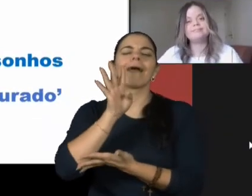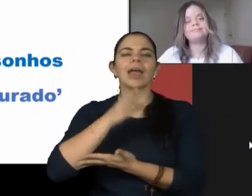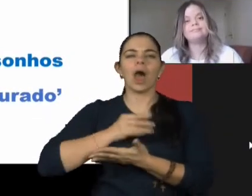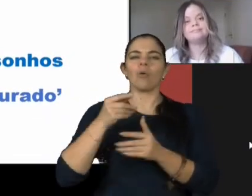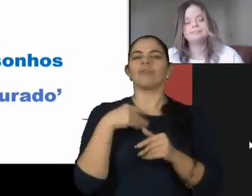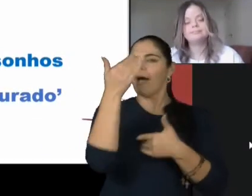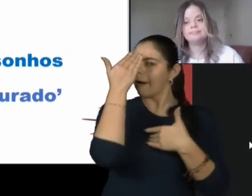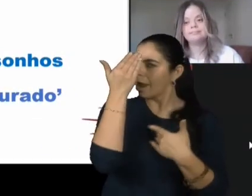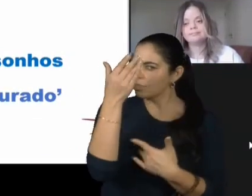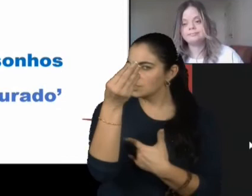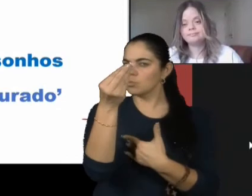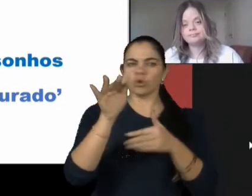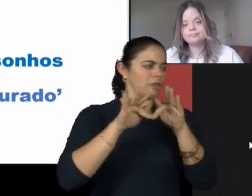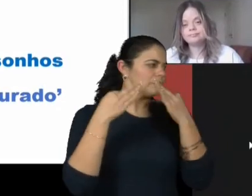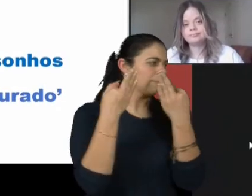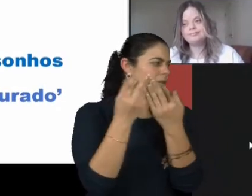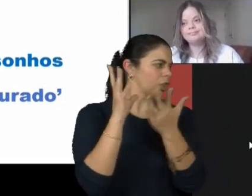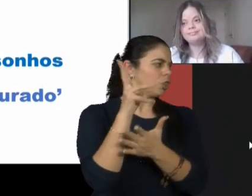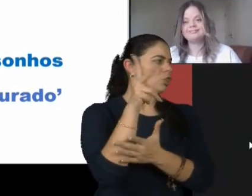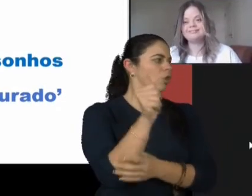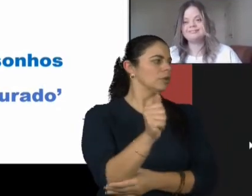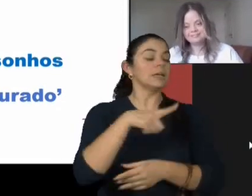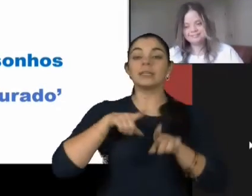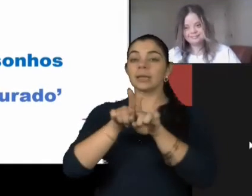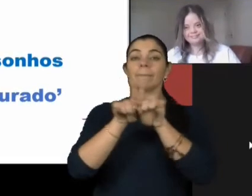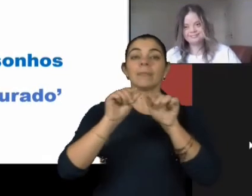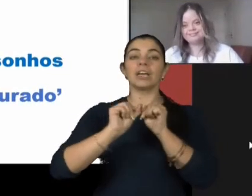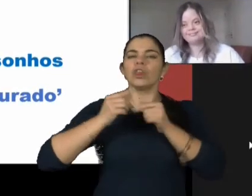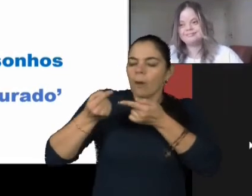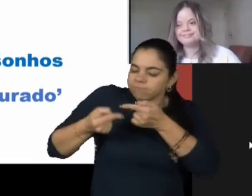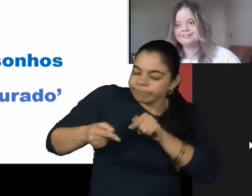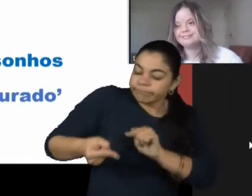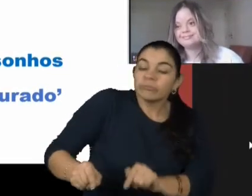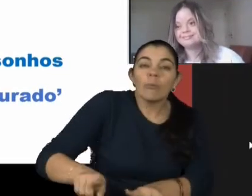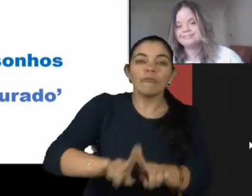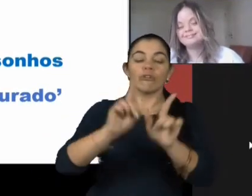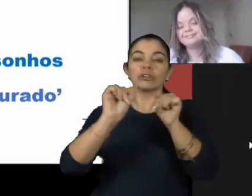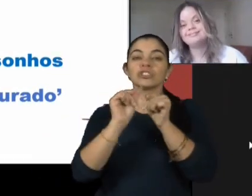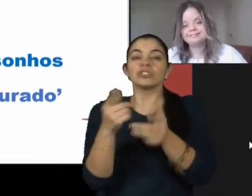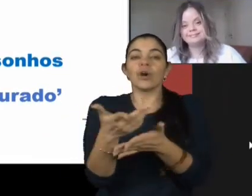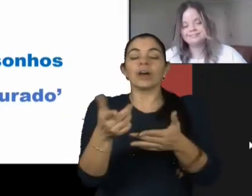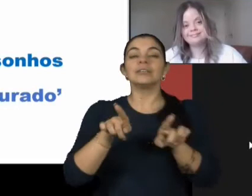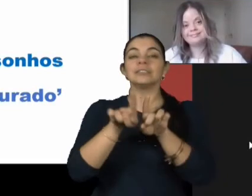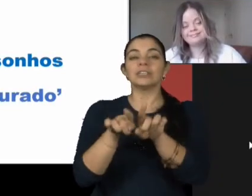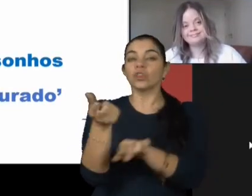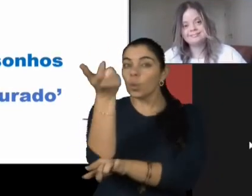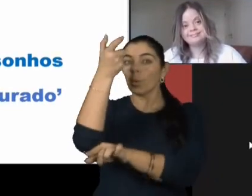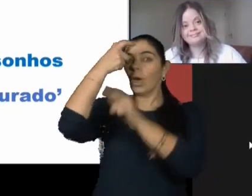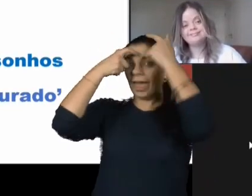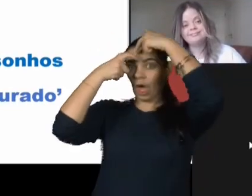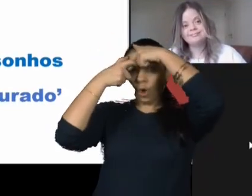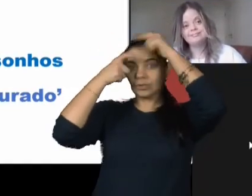pessoal, a gente agradece muito e que essas provocações e esses alertas para os bloqueios inconscientes